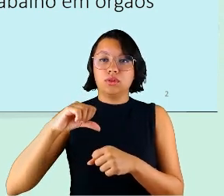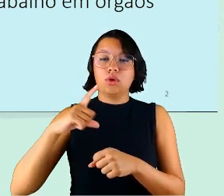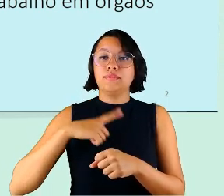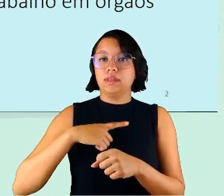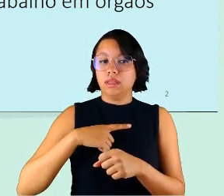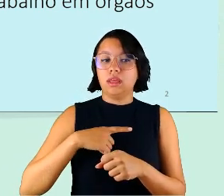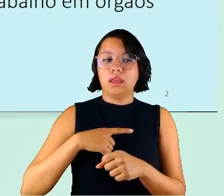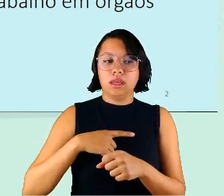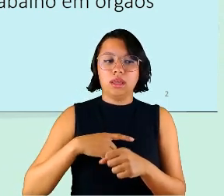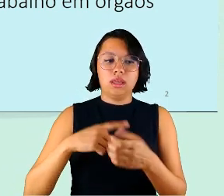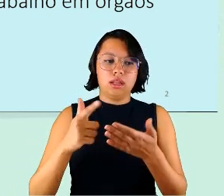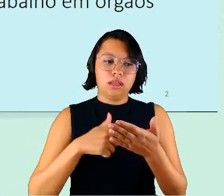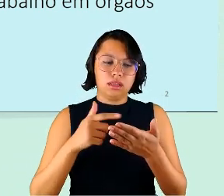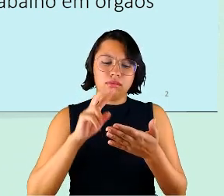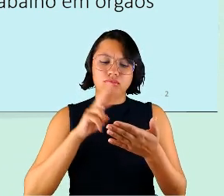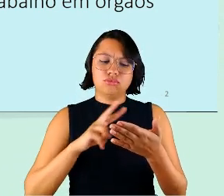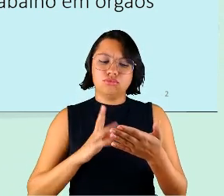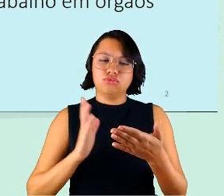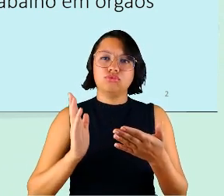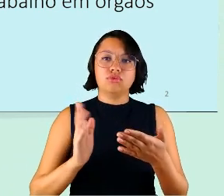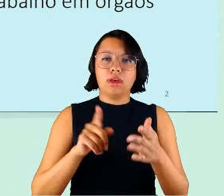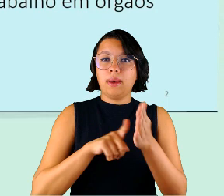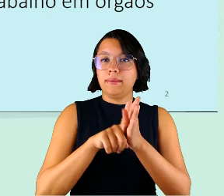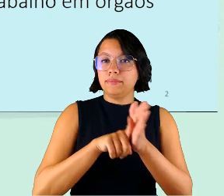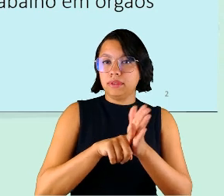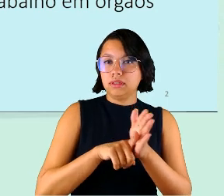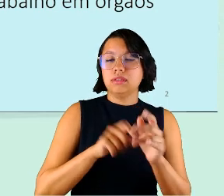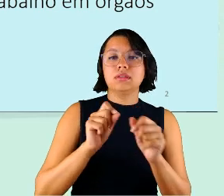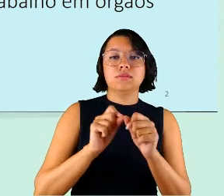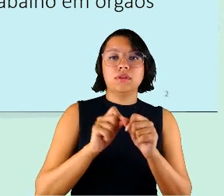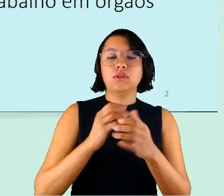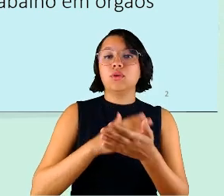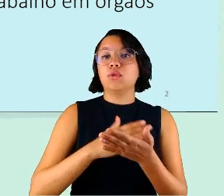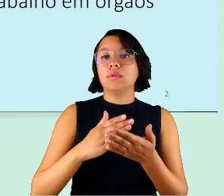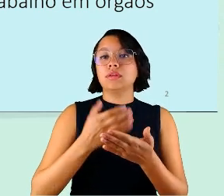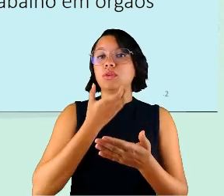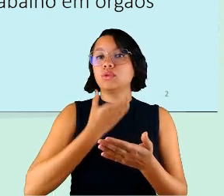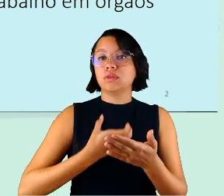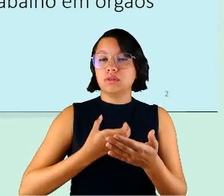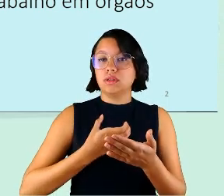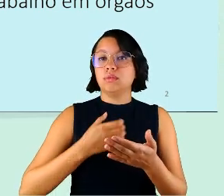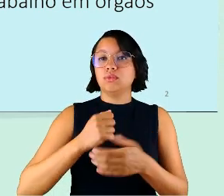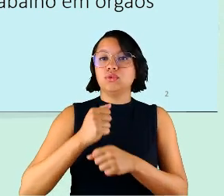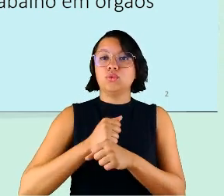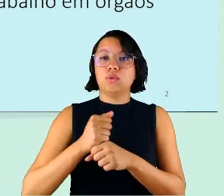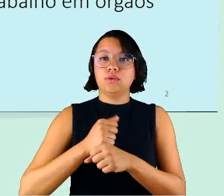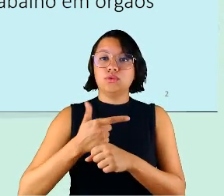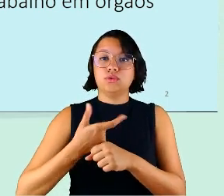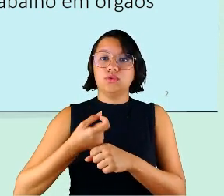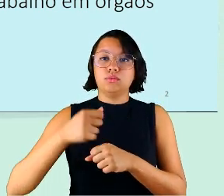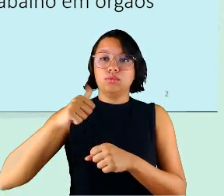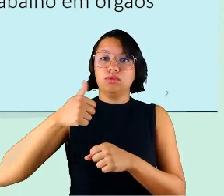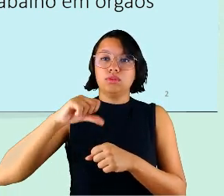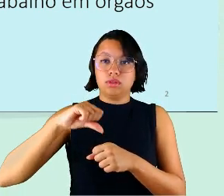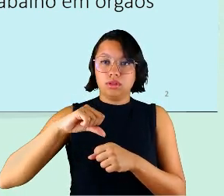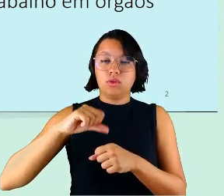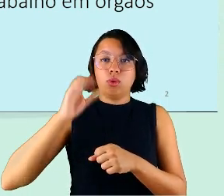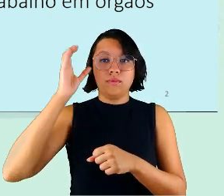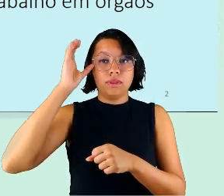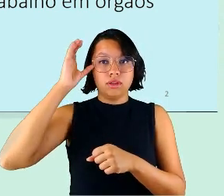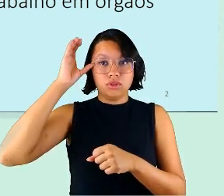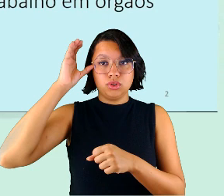revisões de literatura e trabalhos de pesquisa que começaram em dezembro de 2019 em Wang, na China,